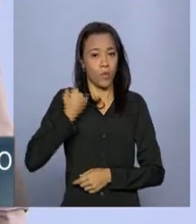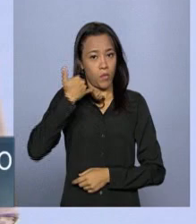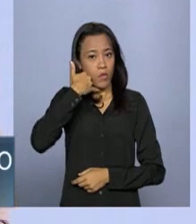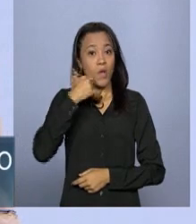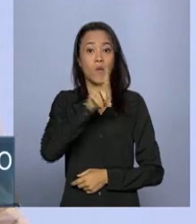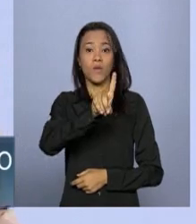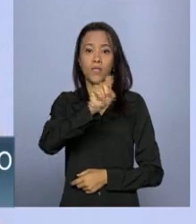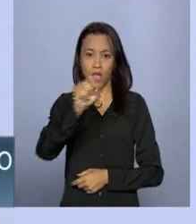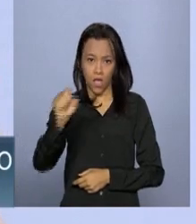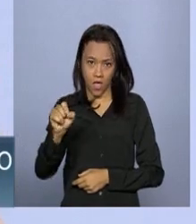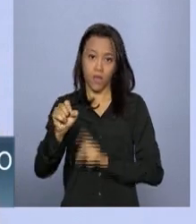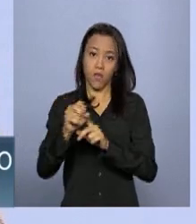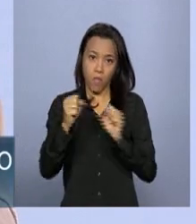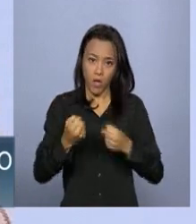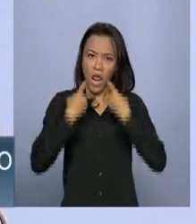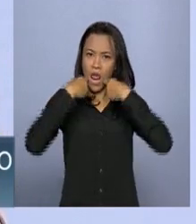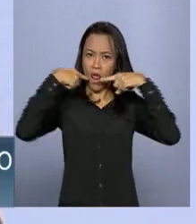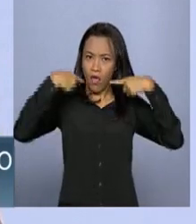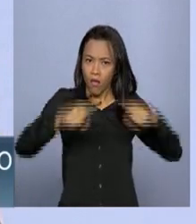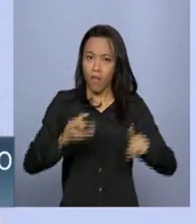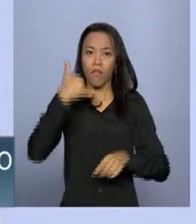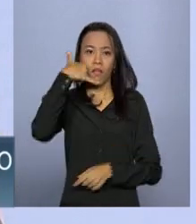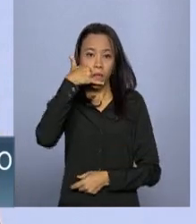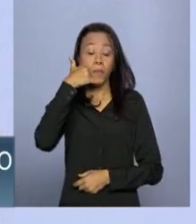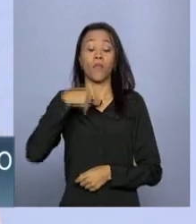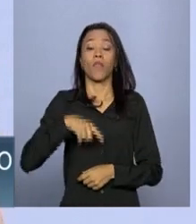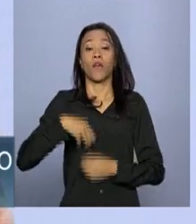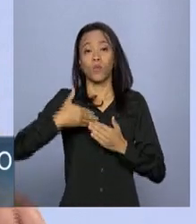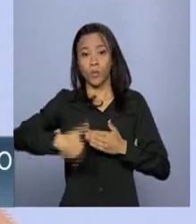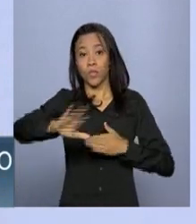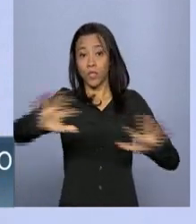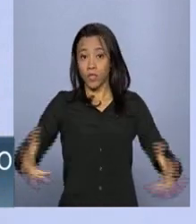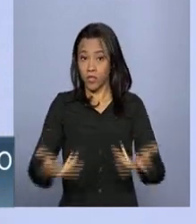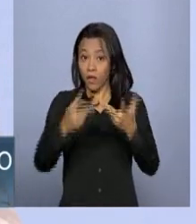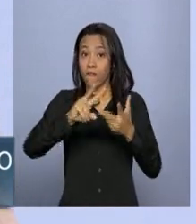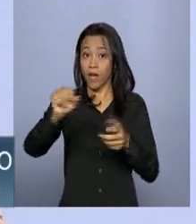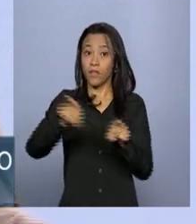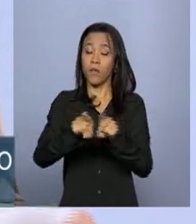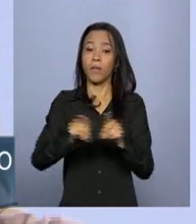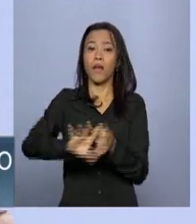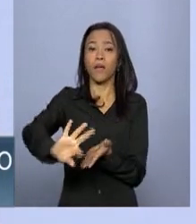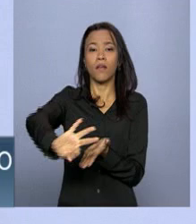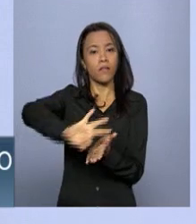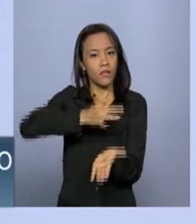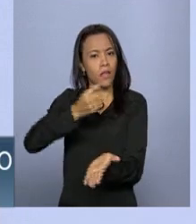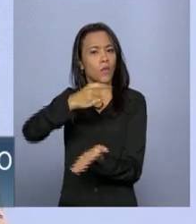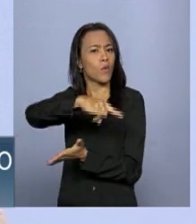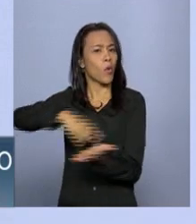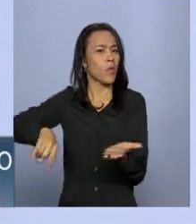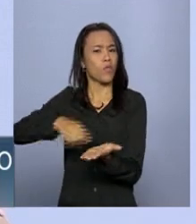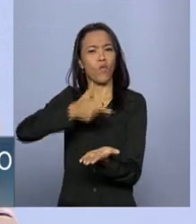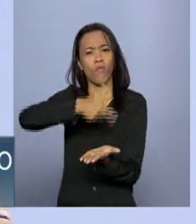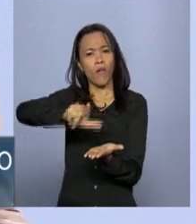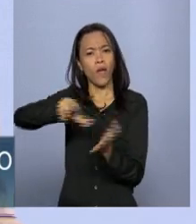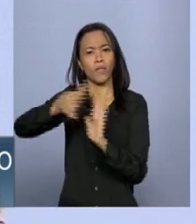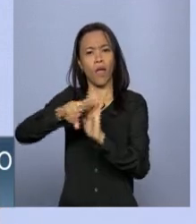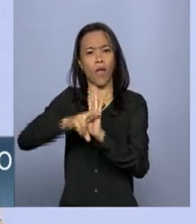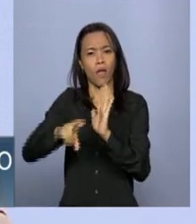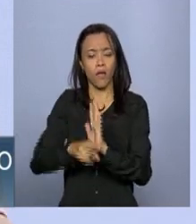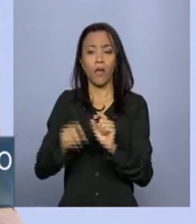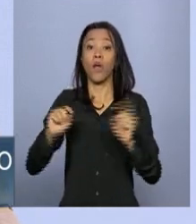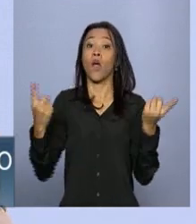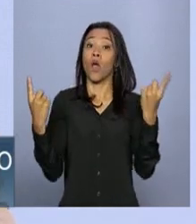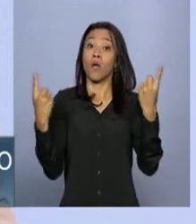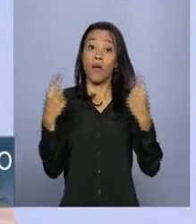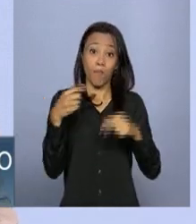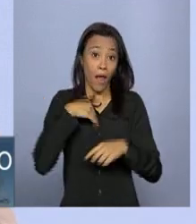violações aos direitos humanos. Durante a cerimônia, também vai ser assinada uma portaria com outras medidas de combate às violações